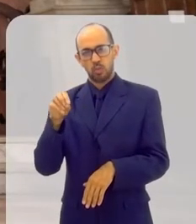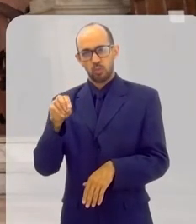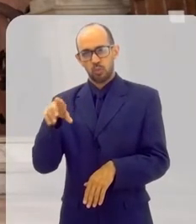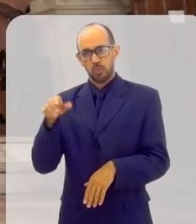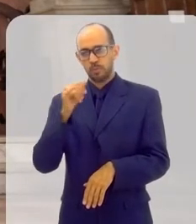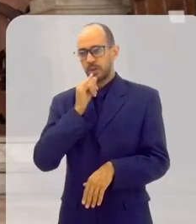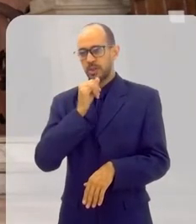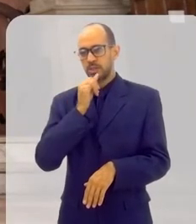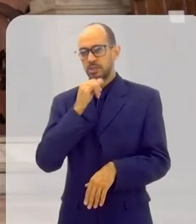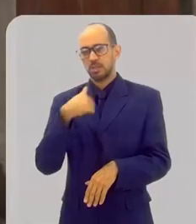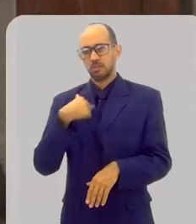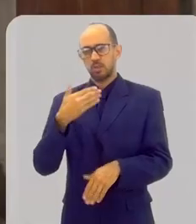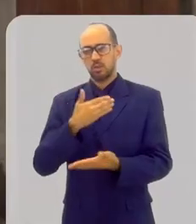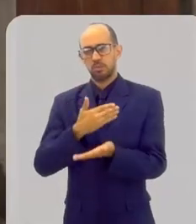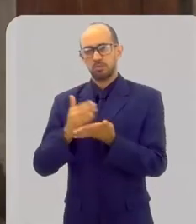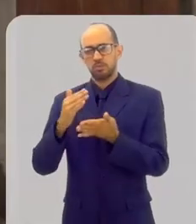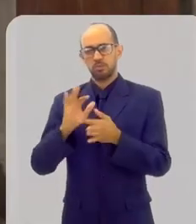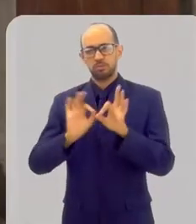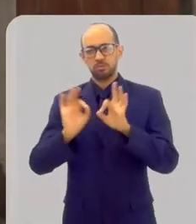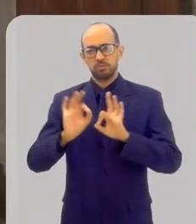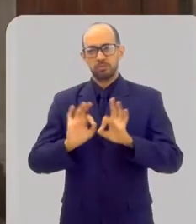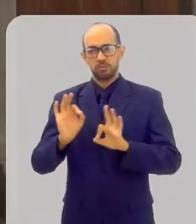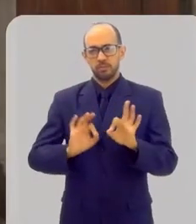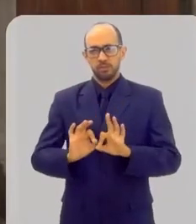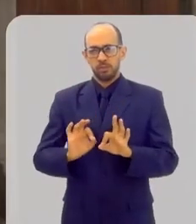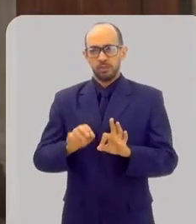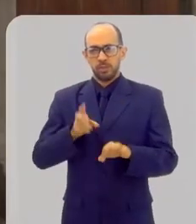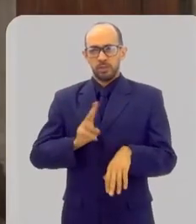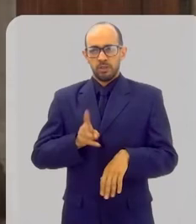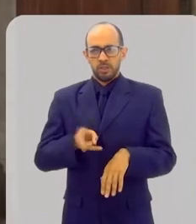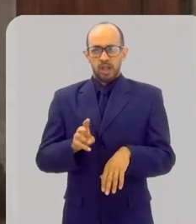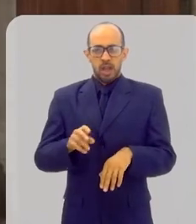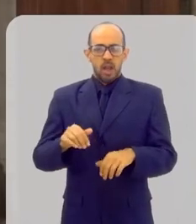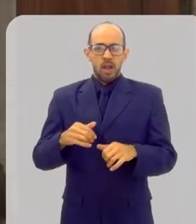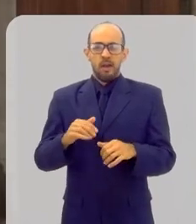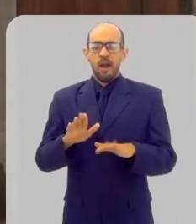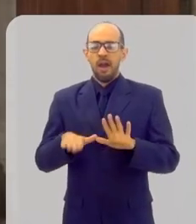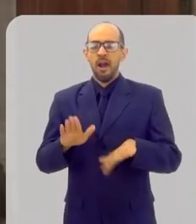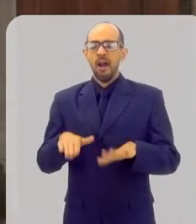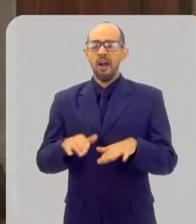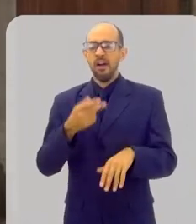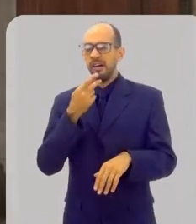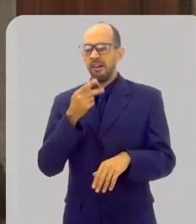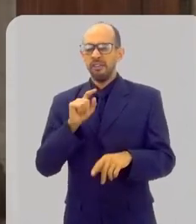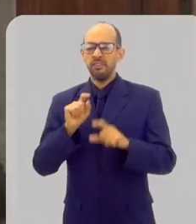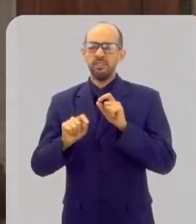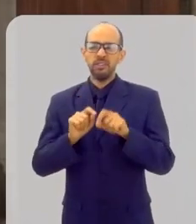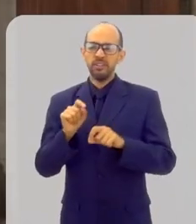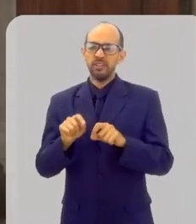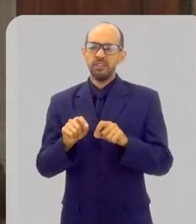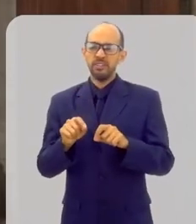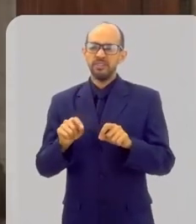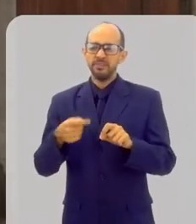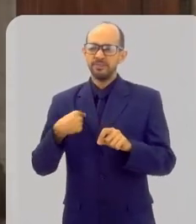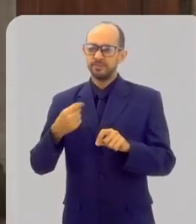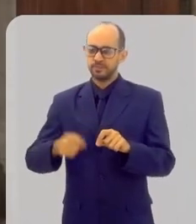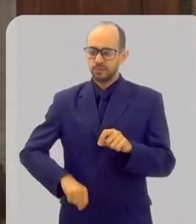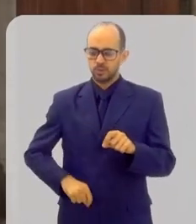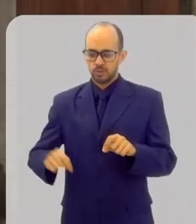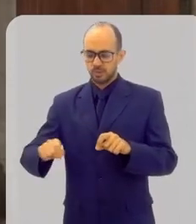Desde o diaconado, quando eu comecei a preparação para o diaconado, até porque eu sempre brinco que o ser sacerdote